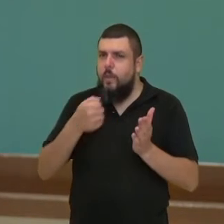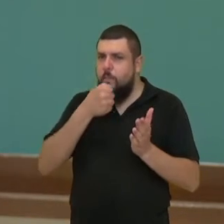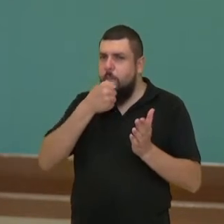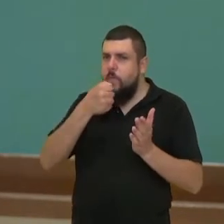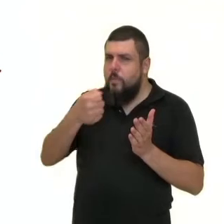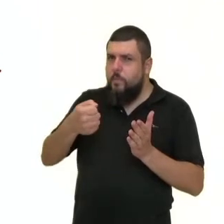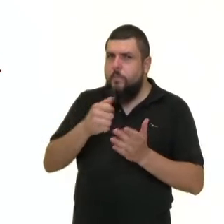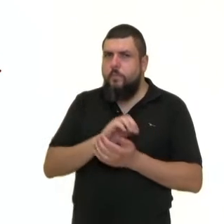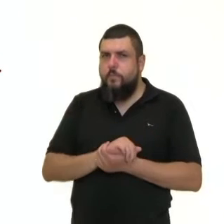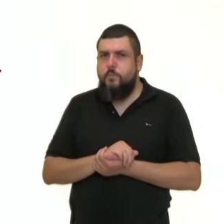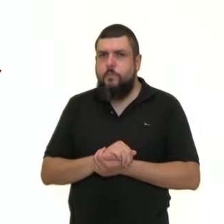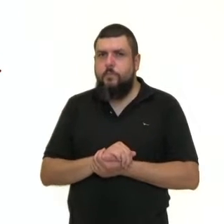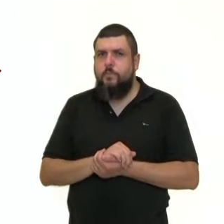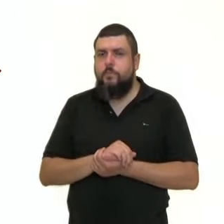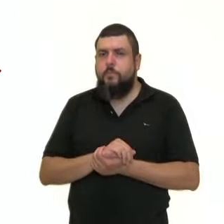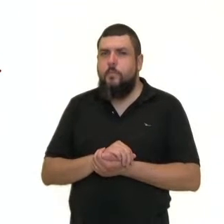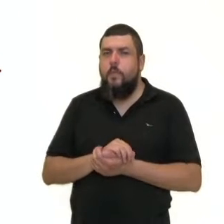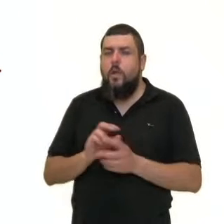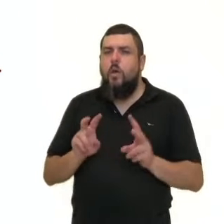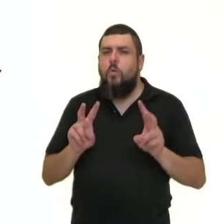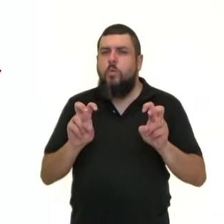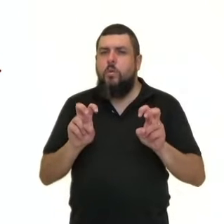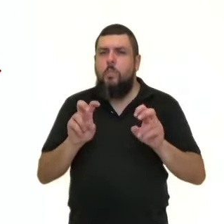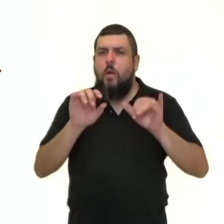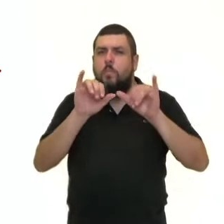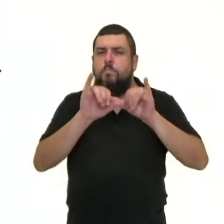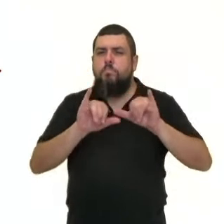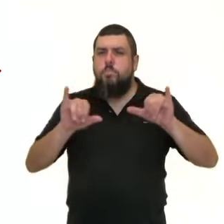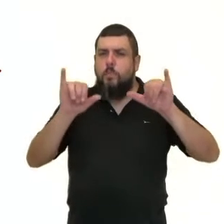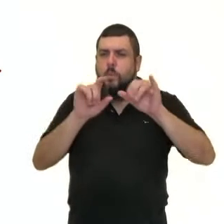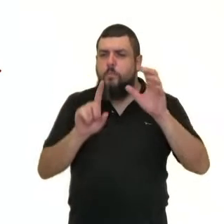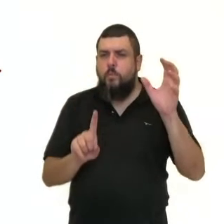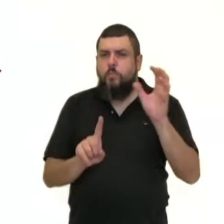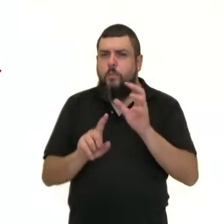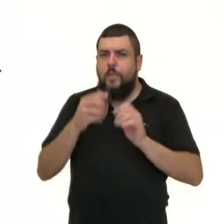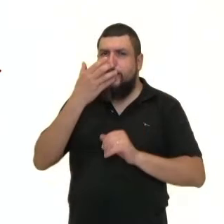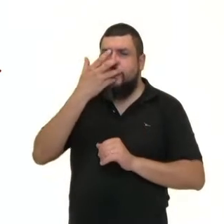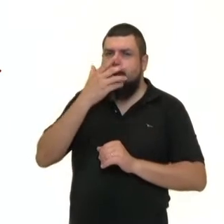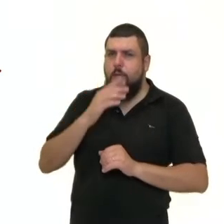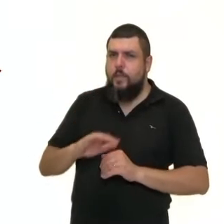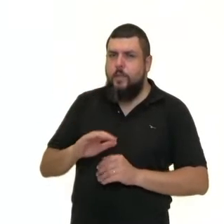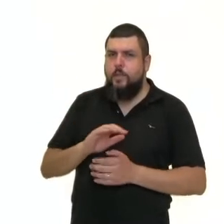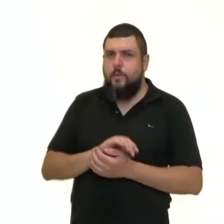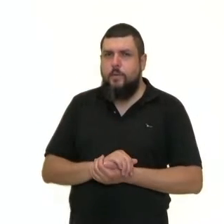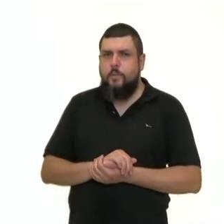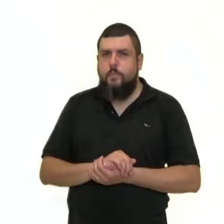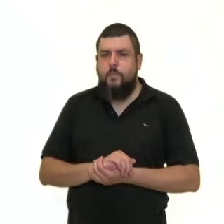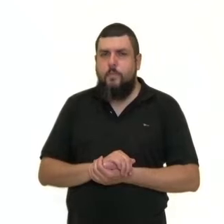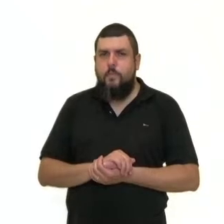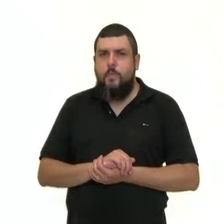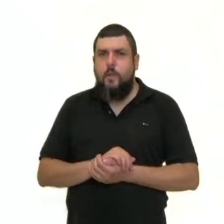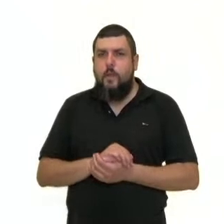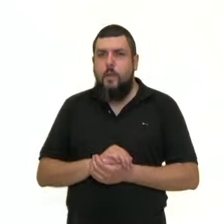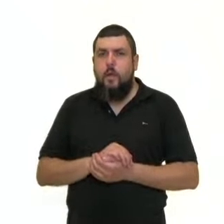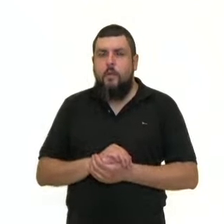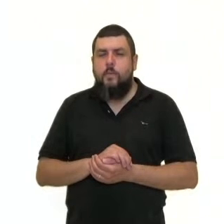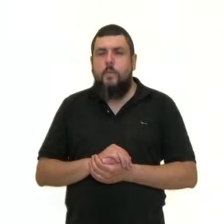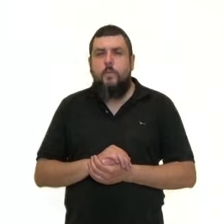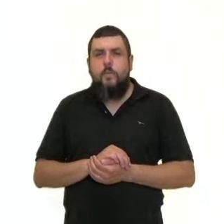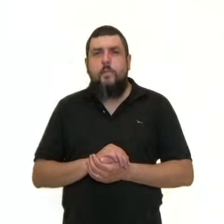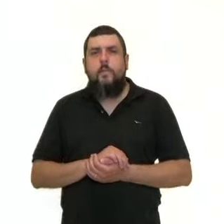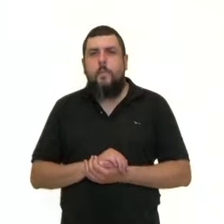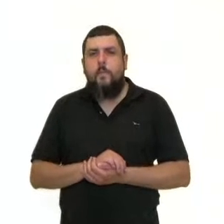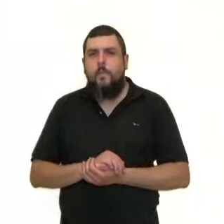isso. A publicidade infantil, restrição da publicidade infantil, proteção ou intervenção?